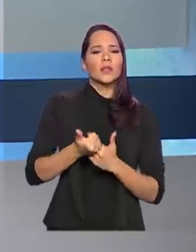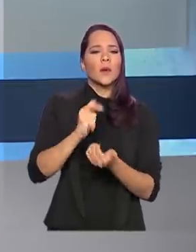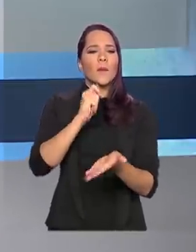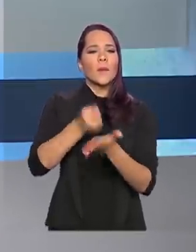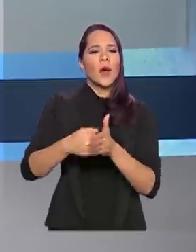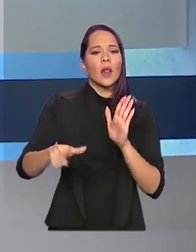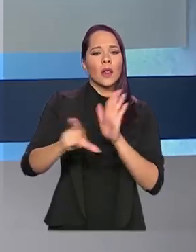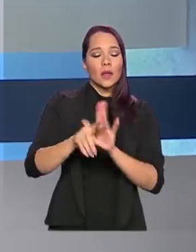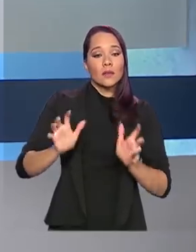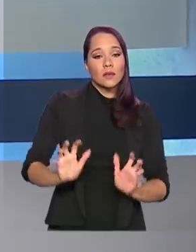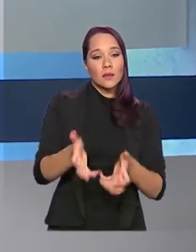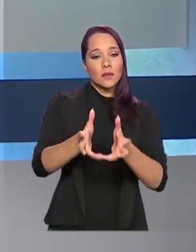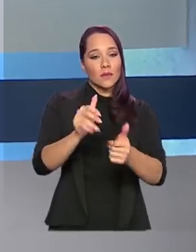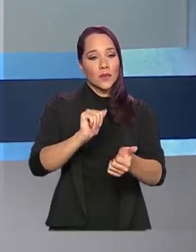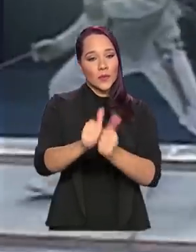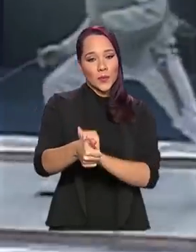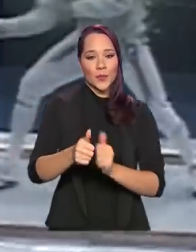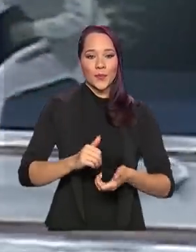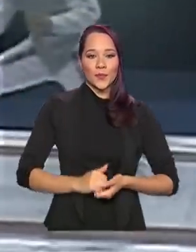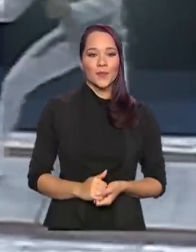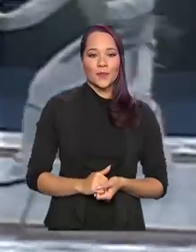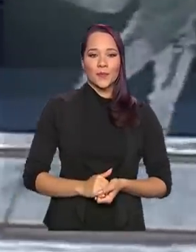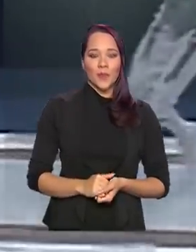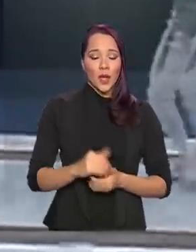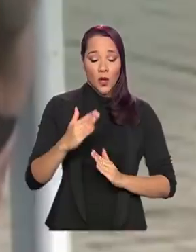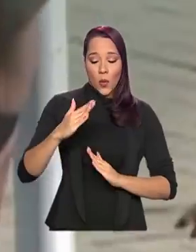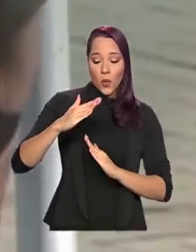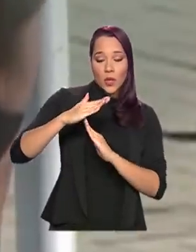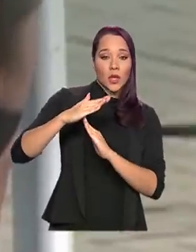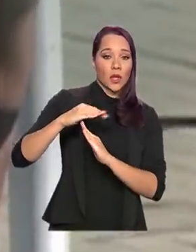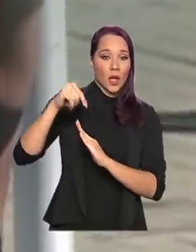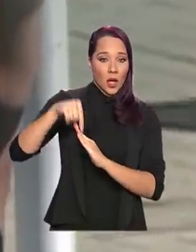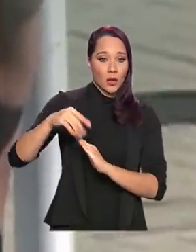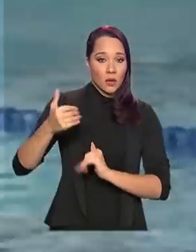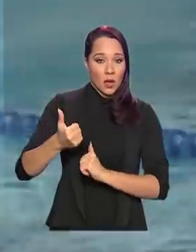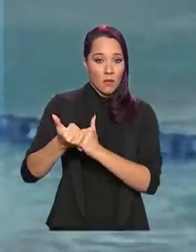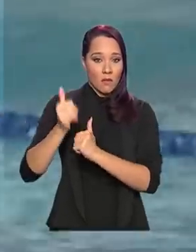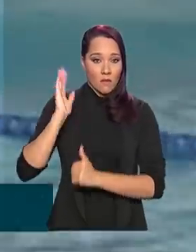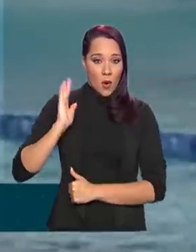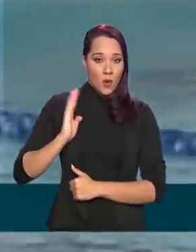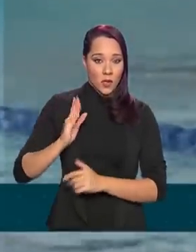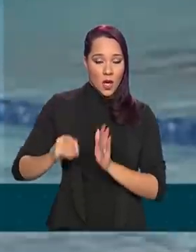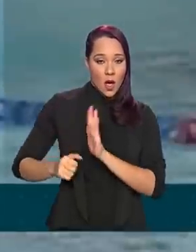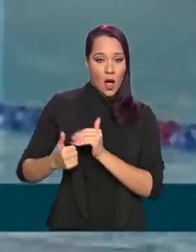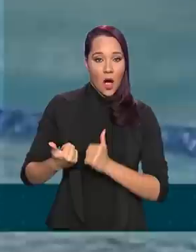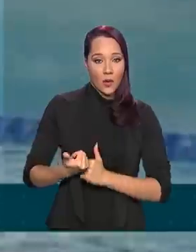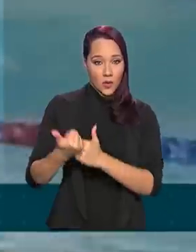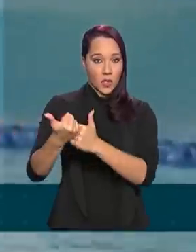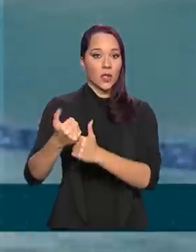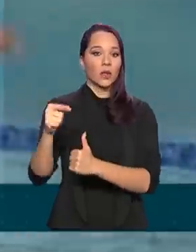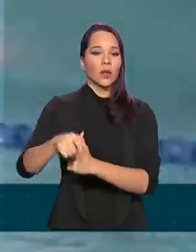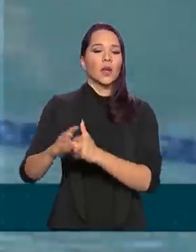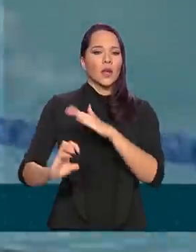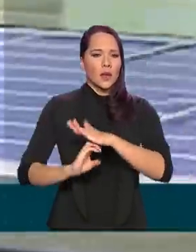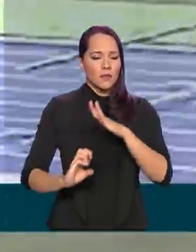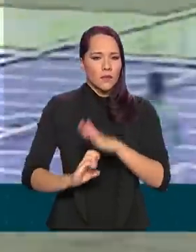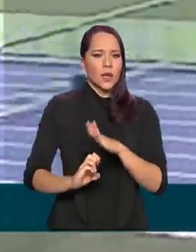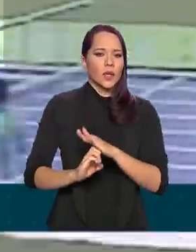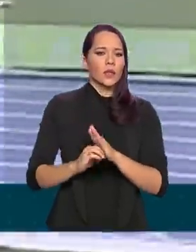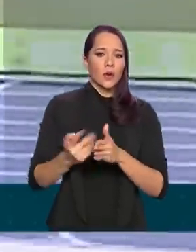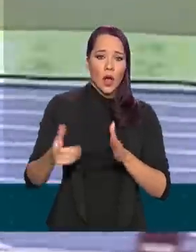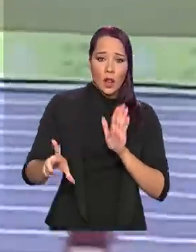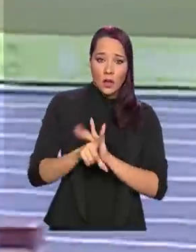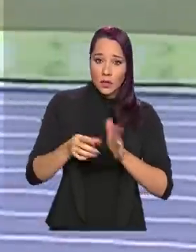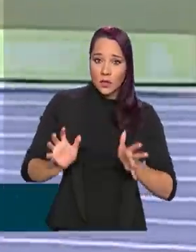Lei de Incentivo ao Esporte. O teto da Bolsa Auxílio em projetos esportivos patrocinados por empresas via Lei de